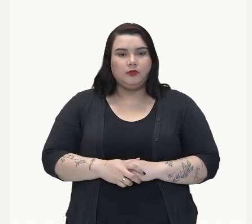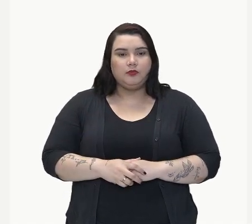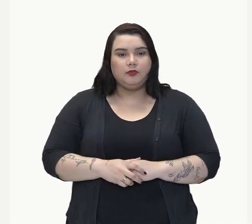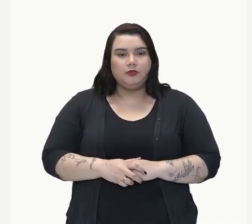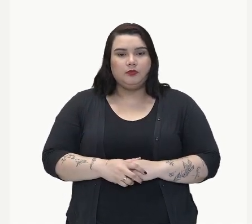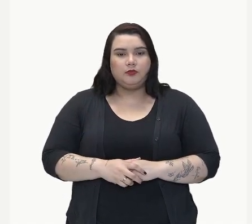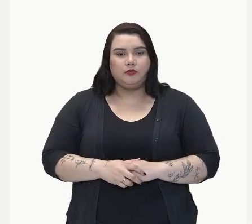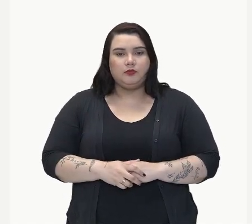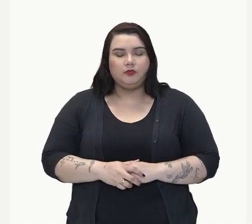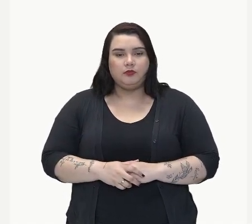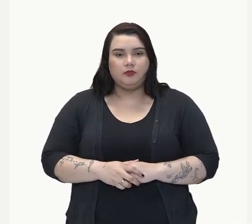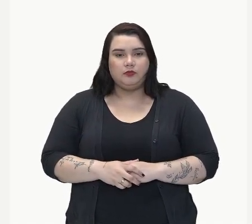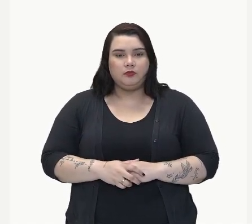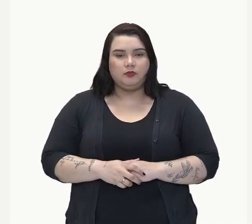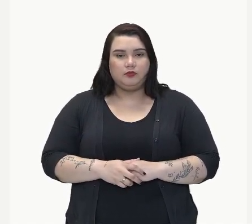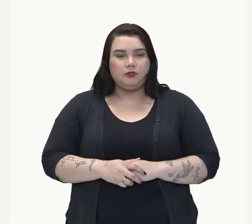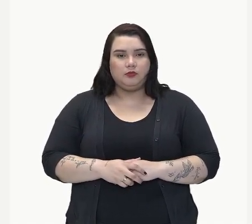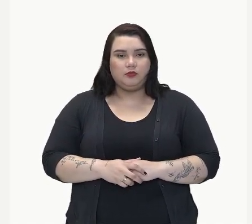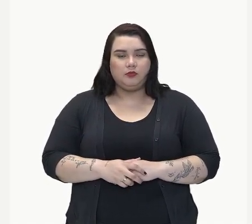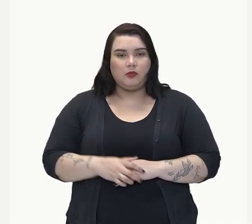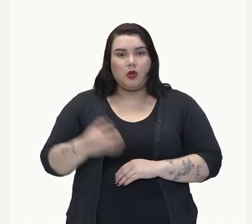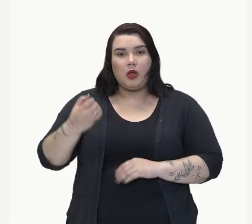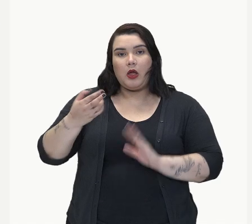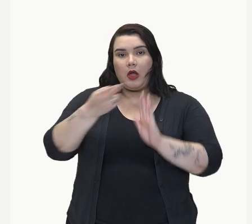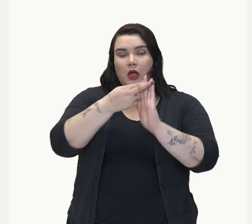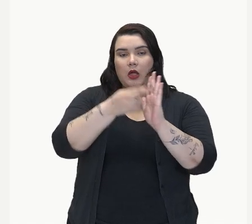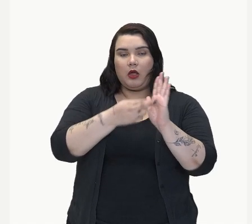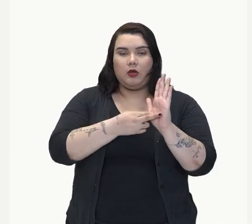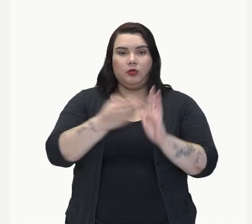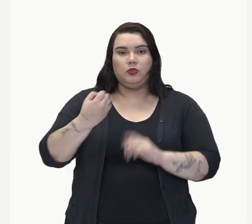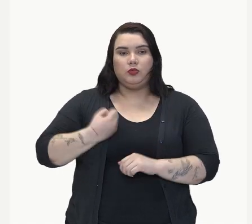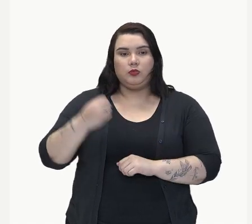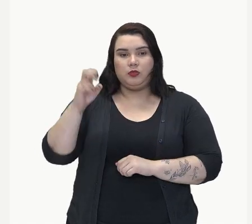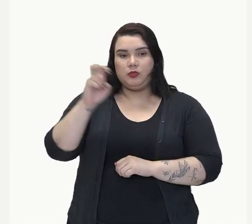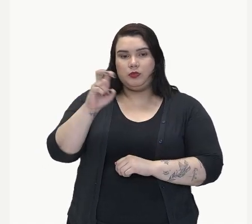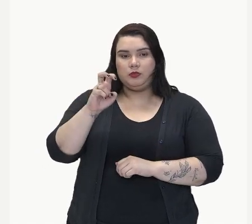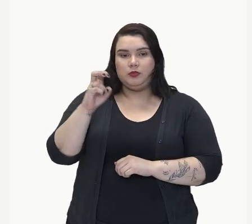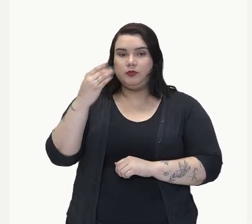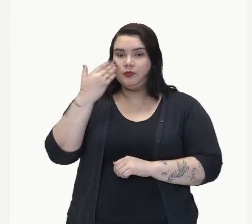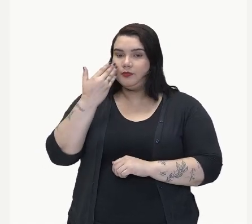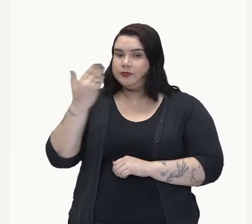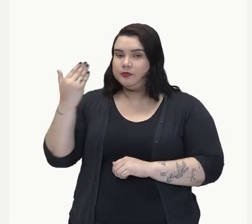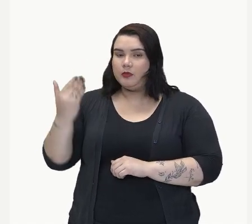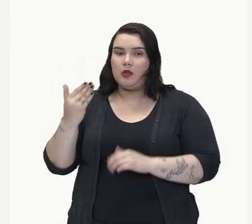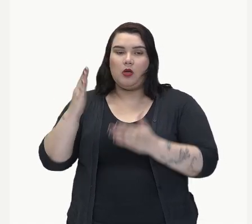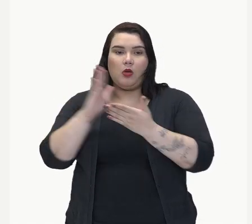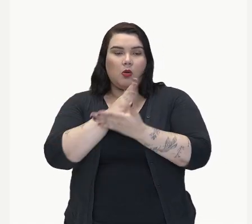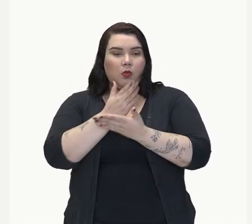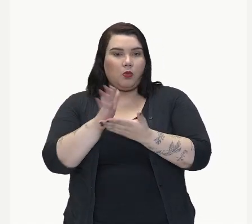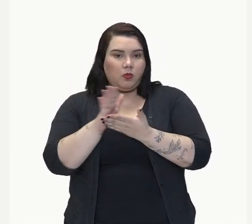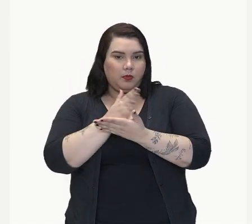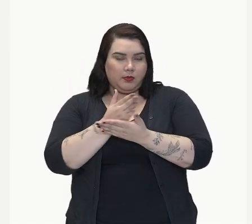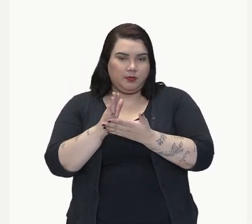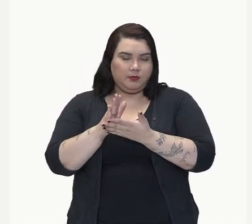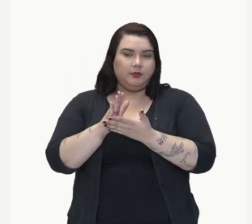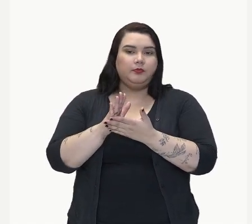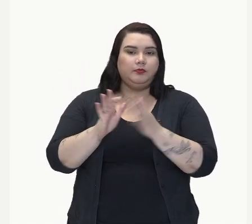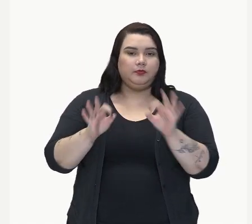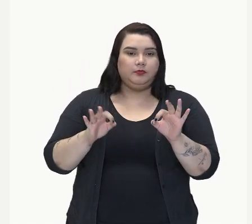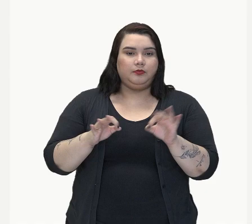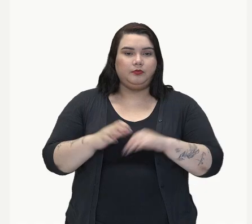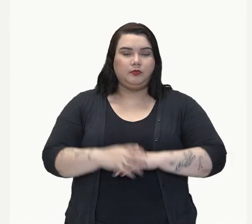A de número cinco, isso são algumas, minha gente. Não são